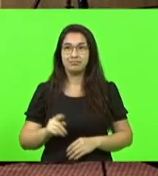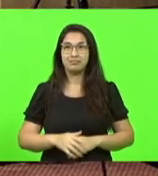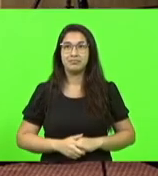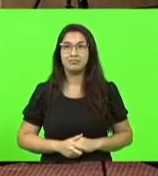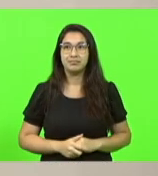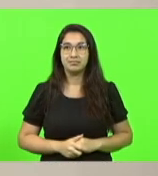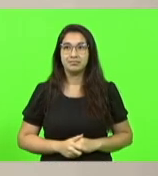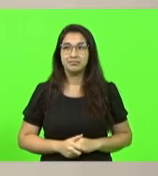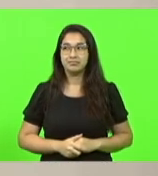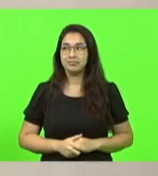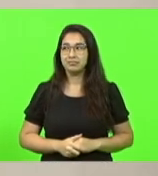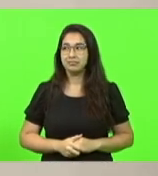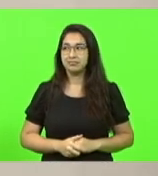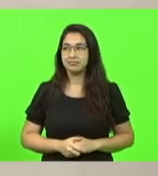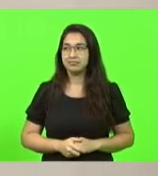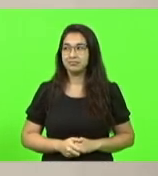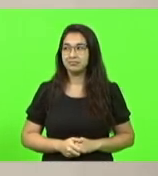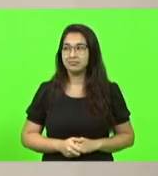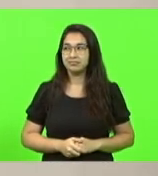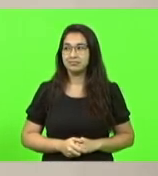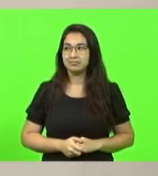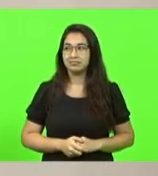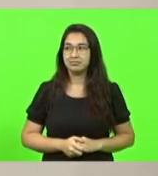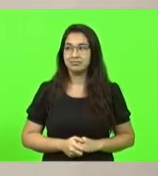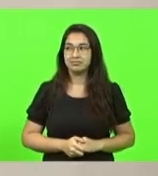Líder de governo, quero fazer o encaminhamento de voto.